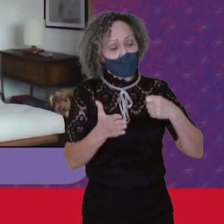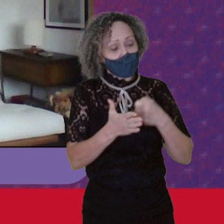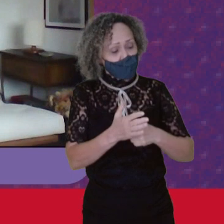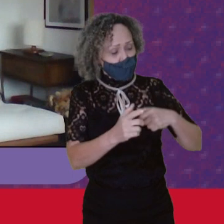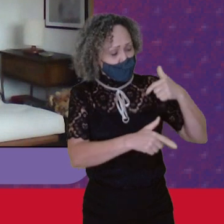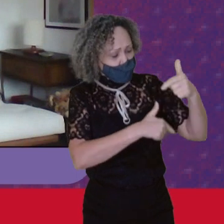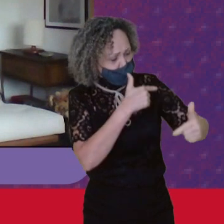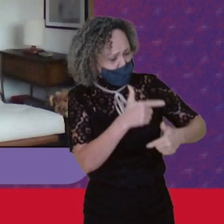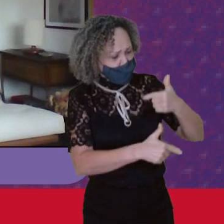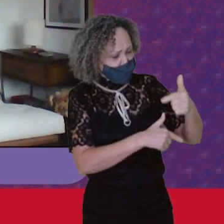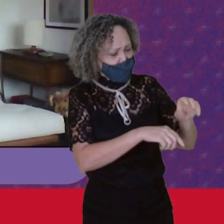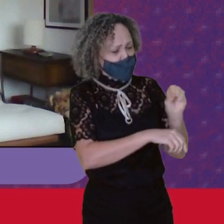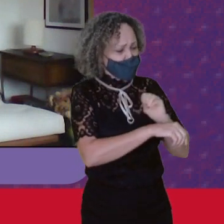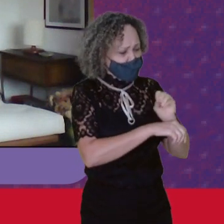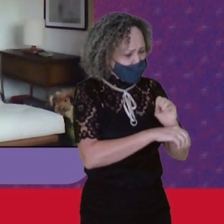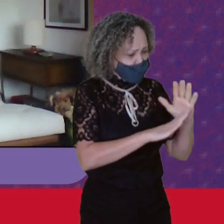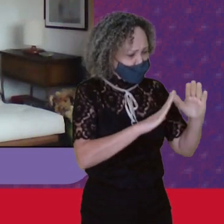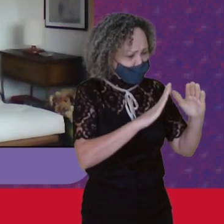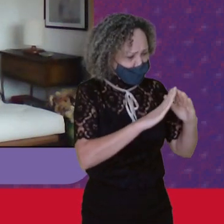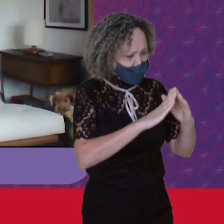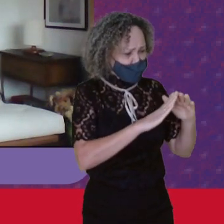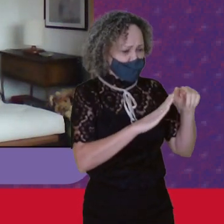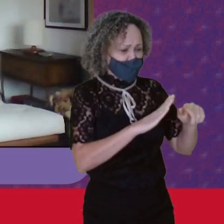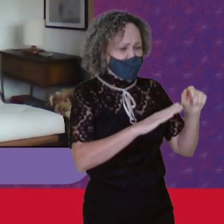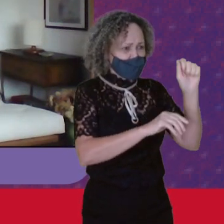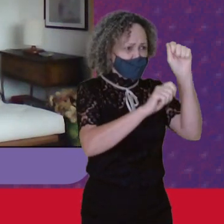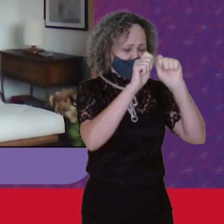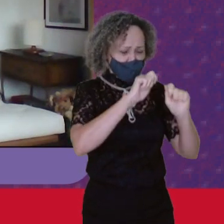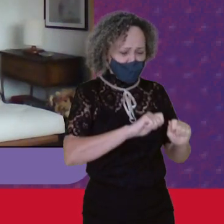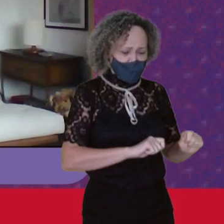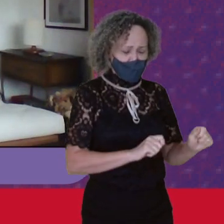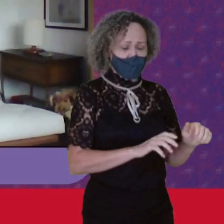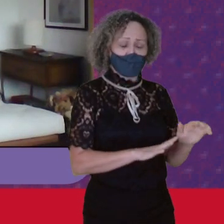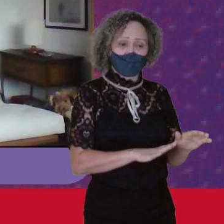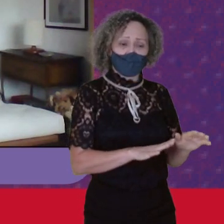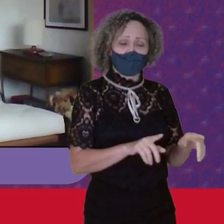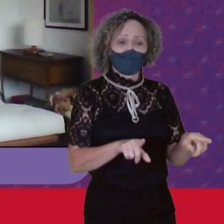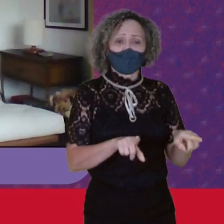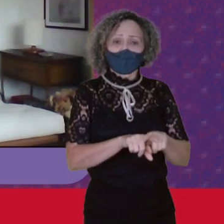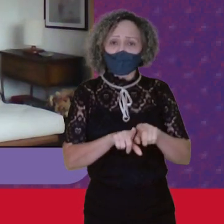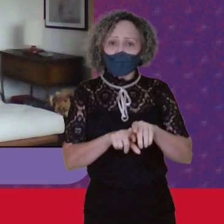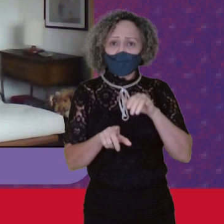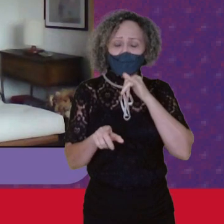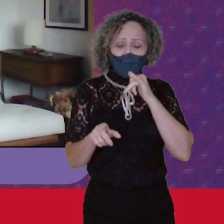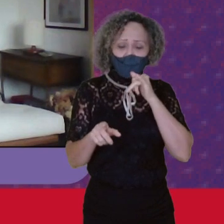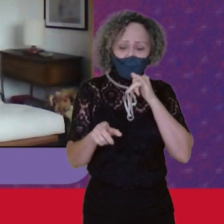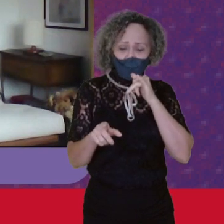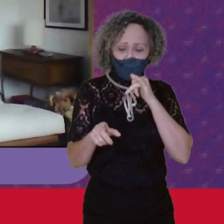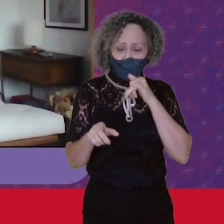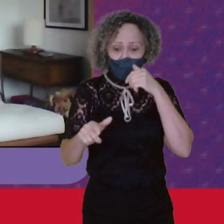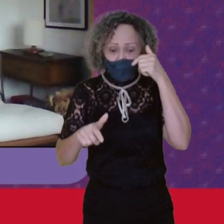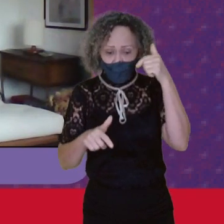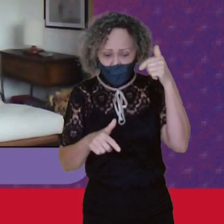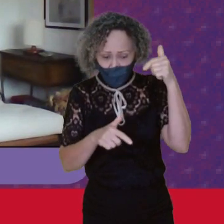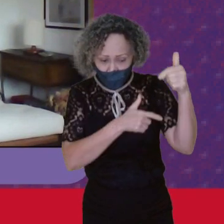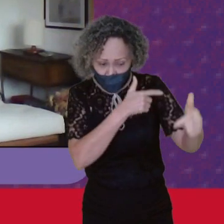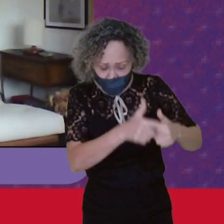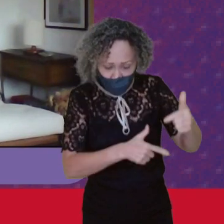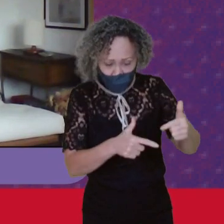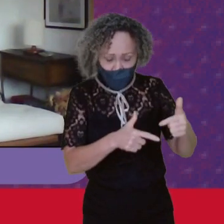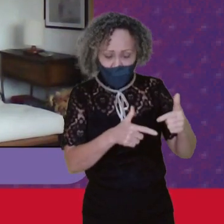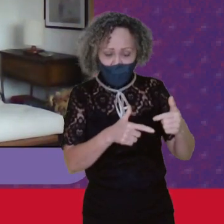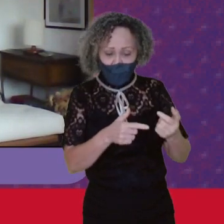O trabalho de cuidado O quanto o reprodutivo E o produtivo Estão muito interlaçados Agora De forma mais